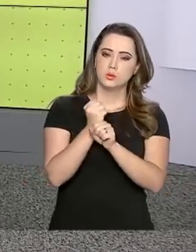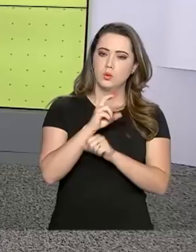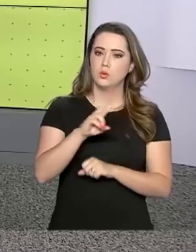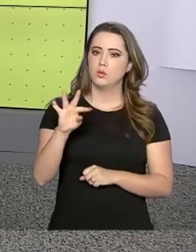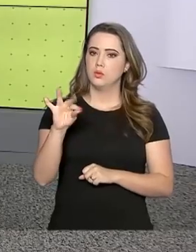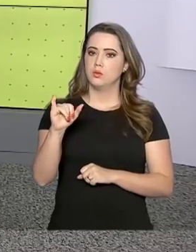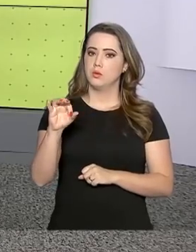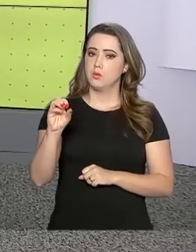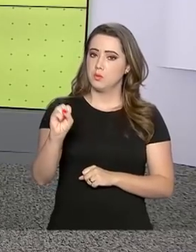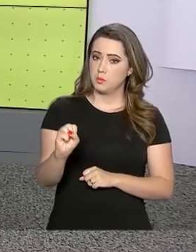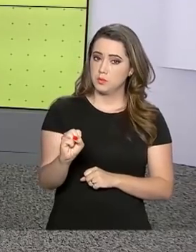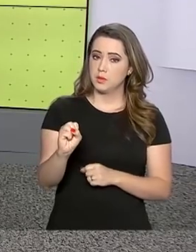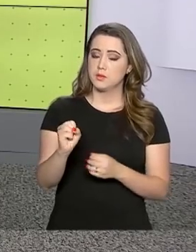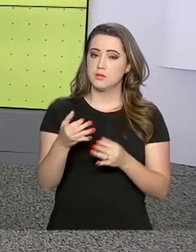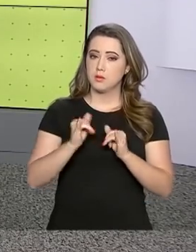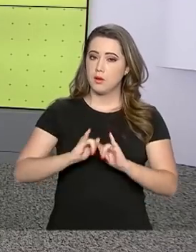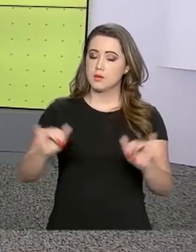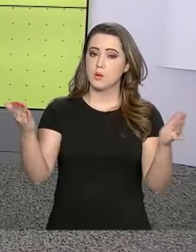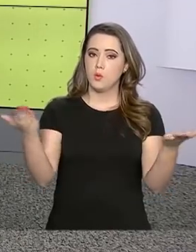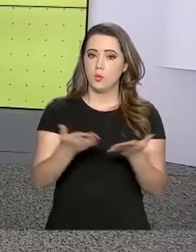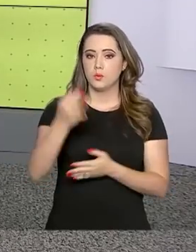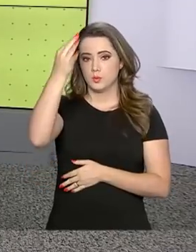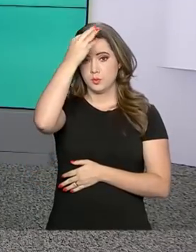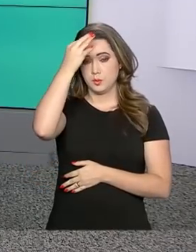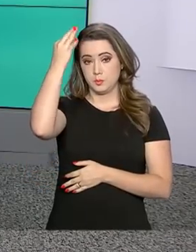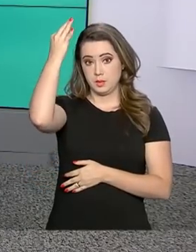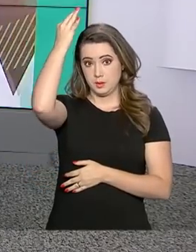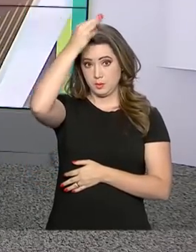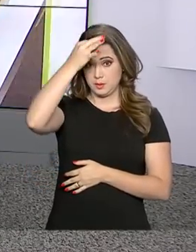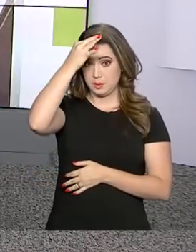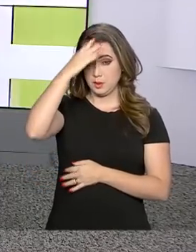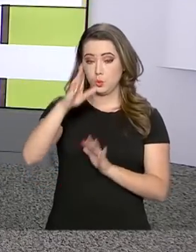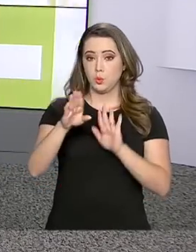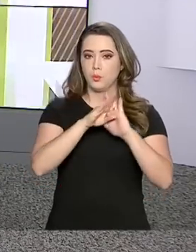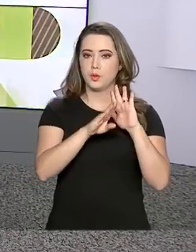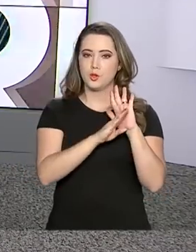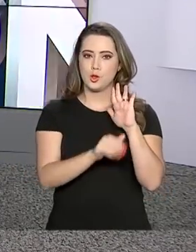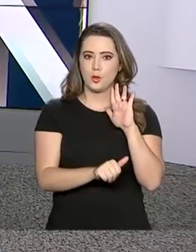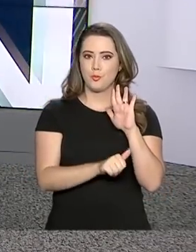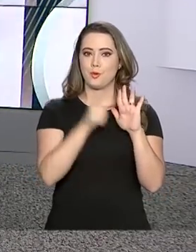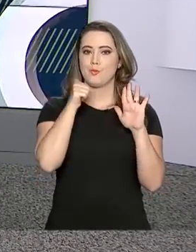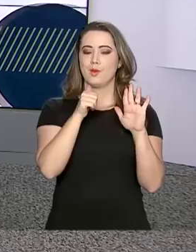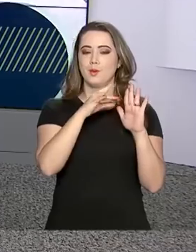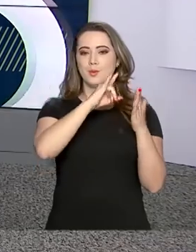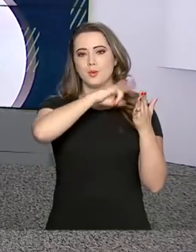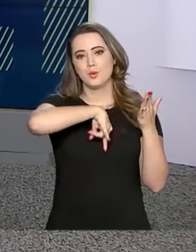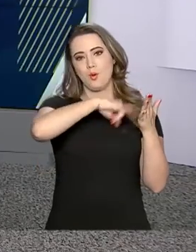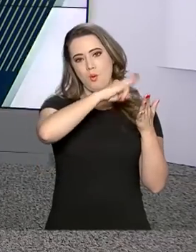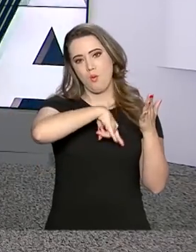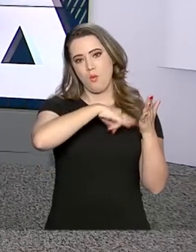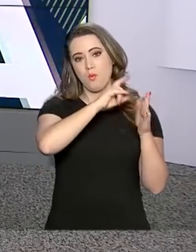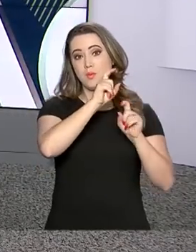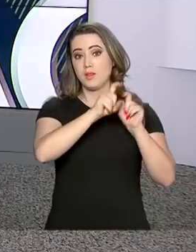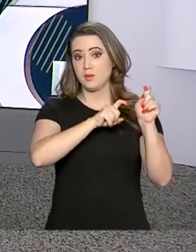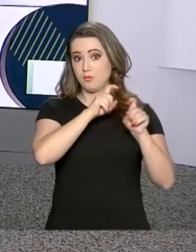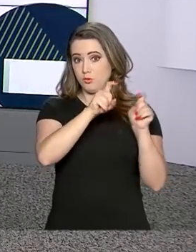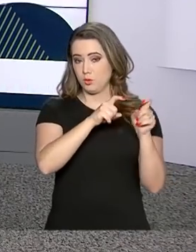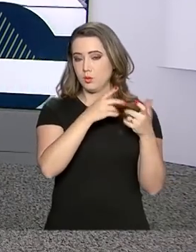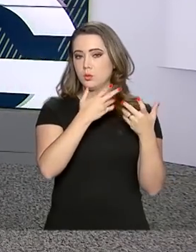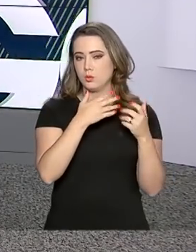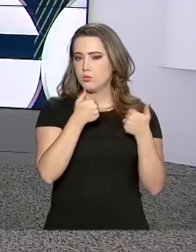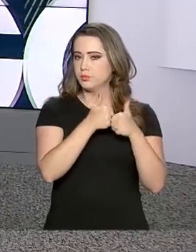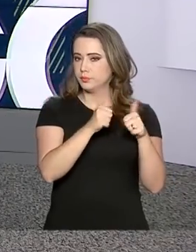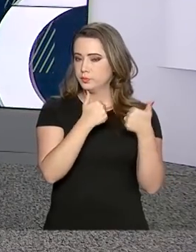Tarcísio Gomes de Freitas, lançou hoje no Espírito Santo o projeto piloto do documento eletrônico de transporte. A nova